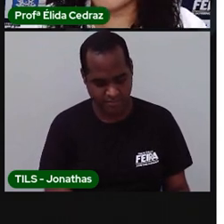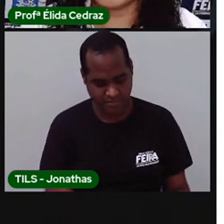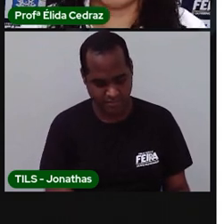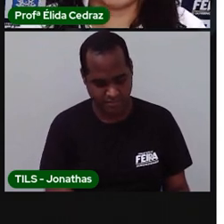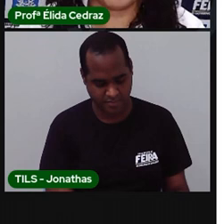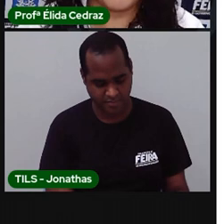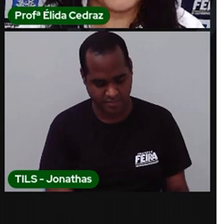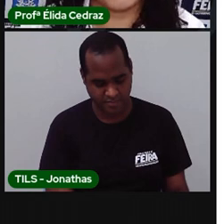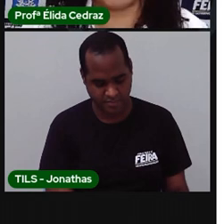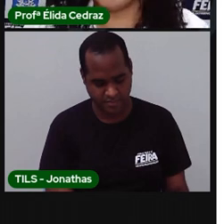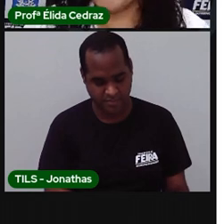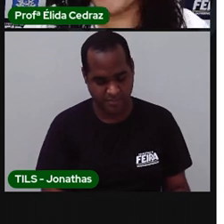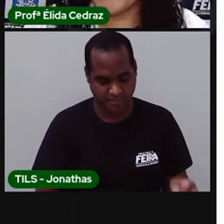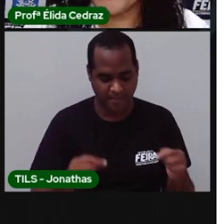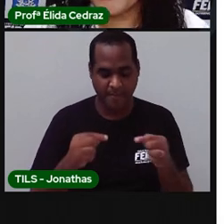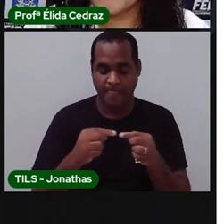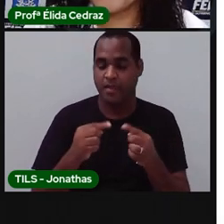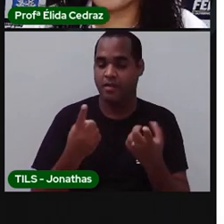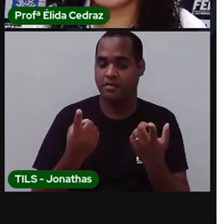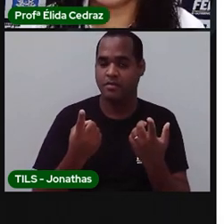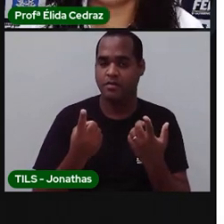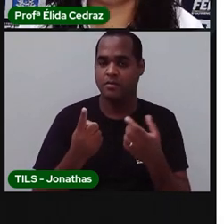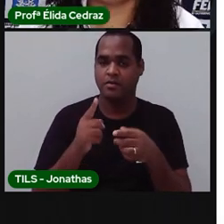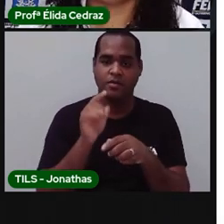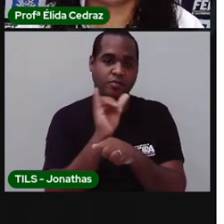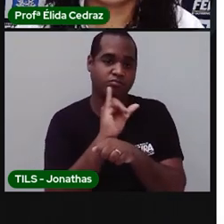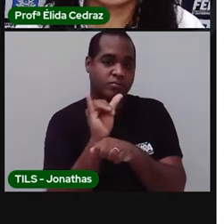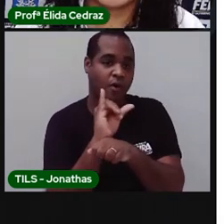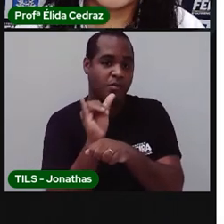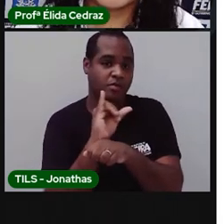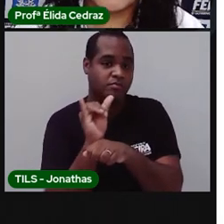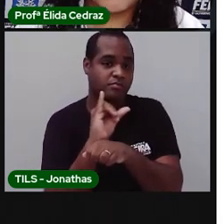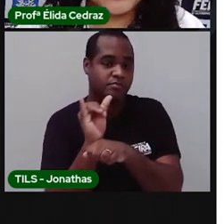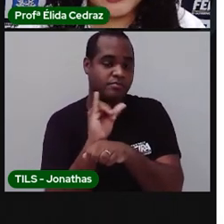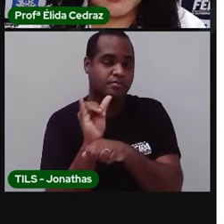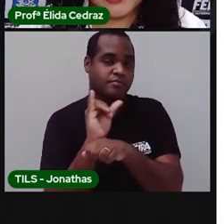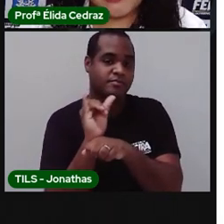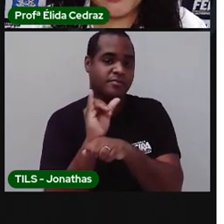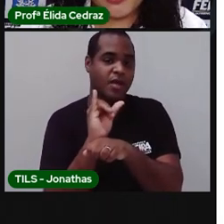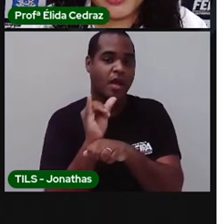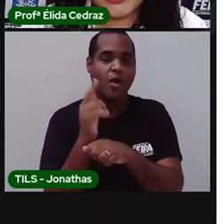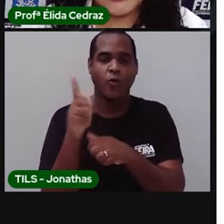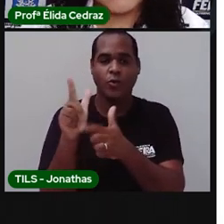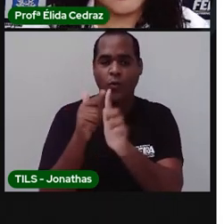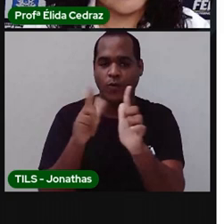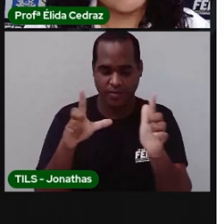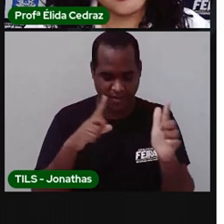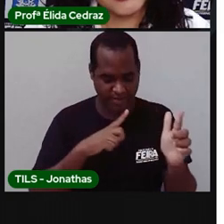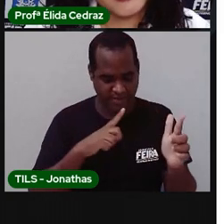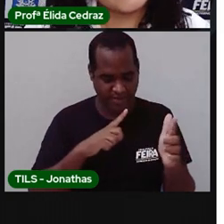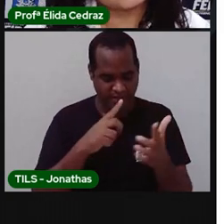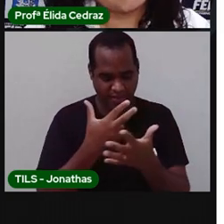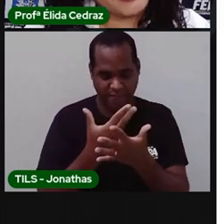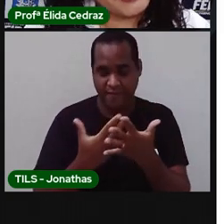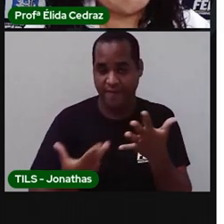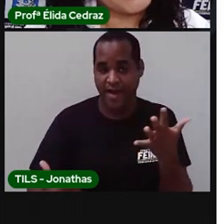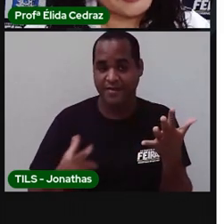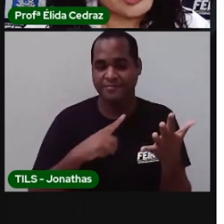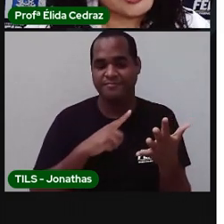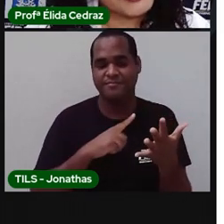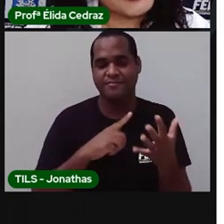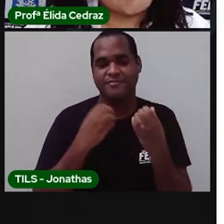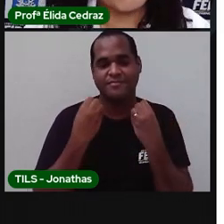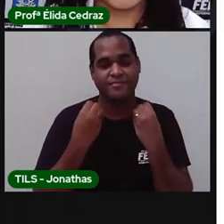depois procurar no YouTube. E tem outras plataformas digitais para